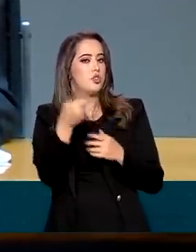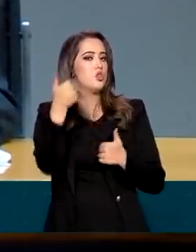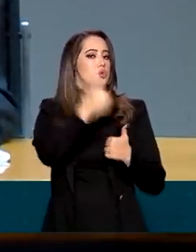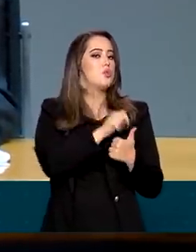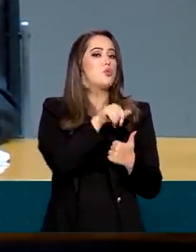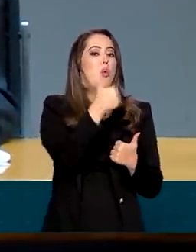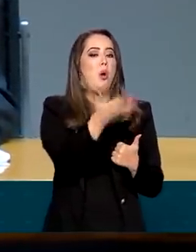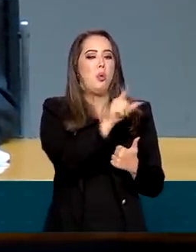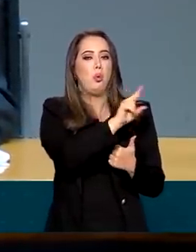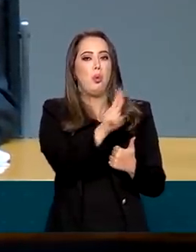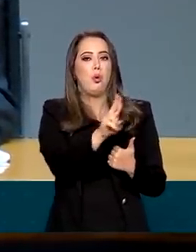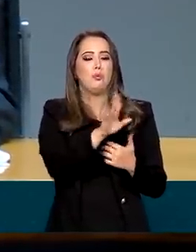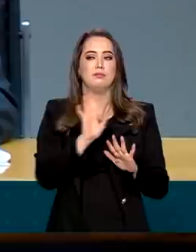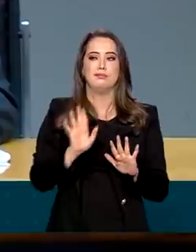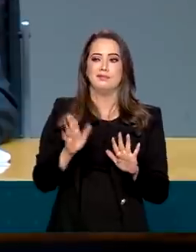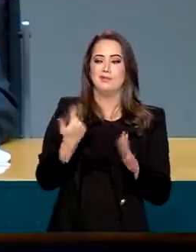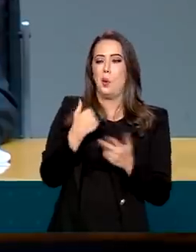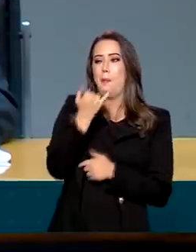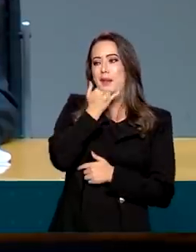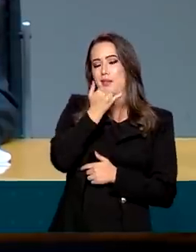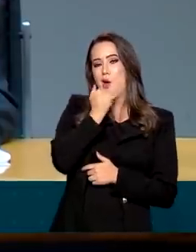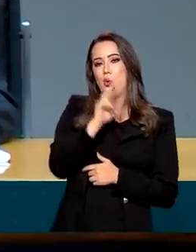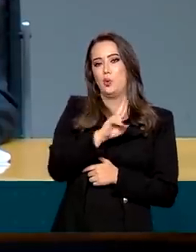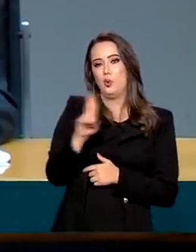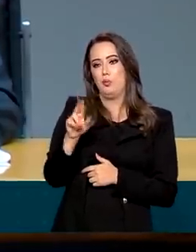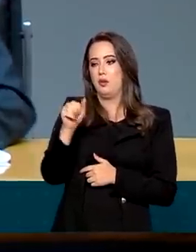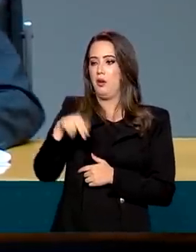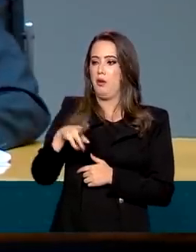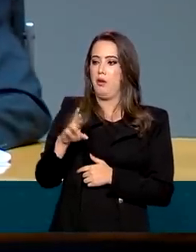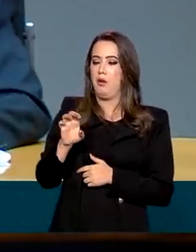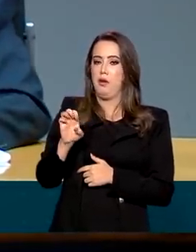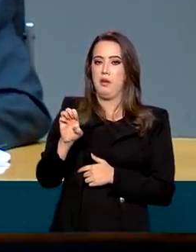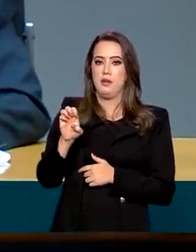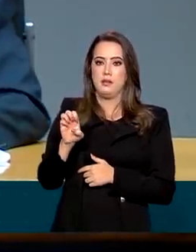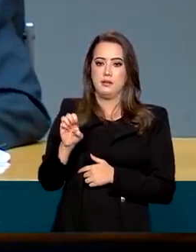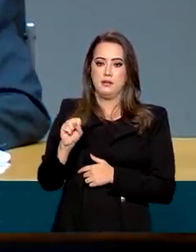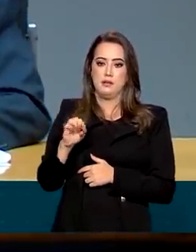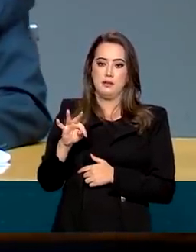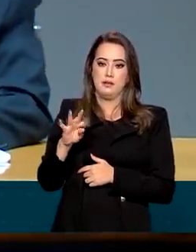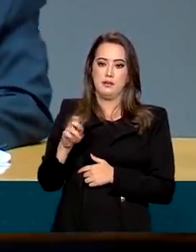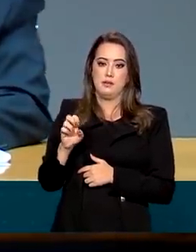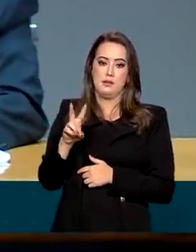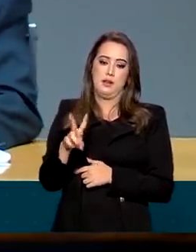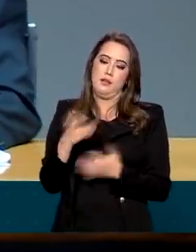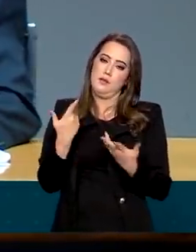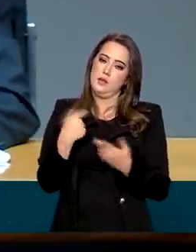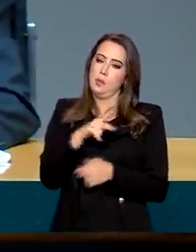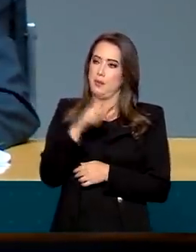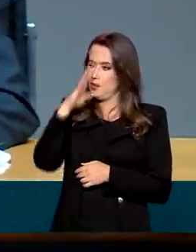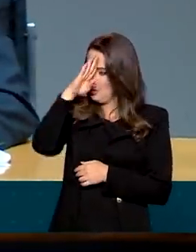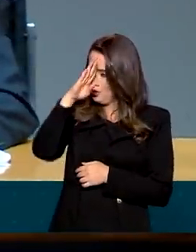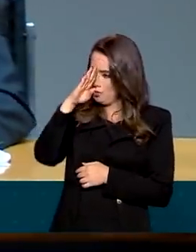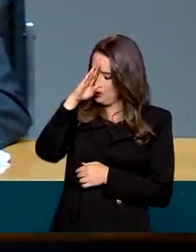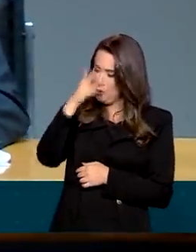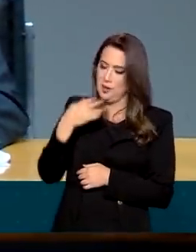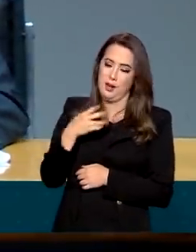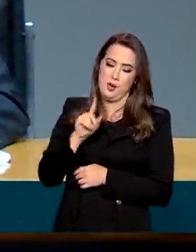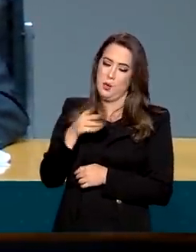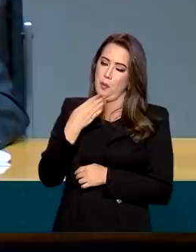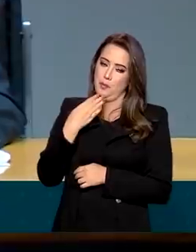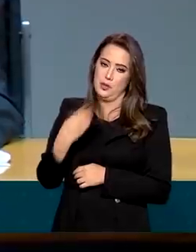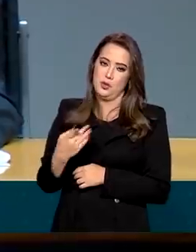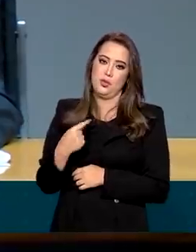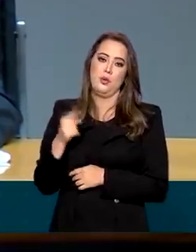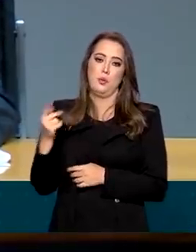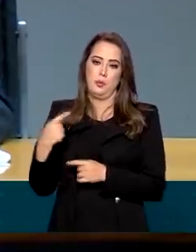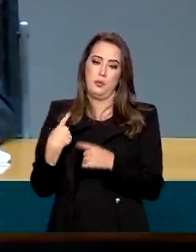desse tipo. Então, eu, por ato falho aqui, falei no André Esteves. Sei que o presidente não pediu isso, porque acredito que ele confie em mim e